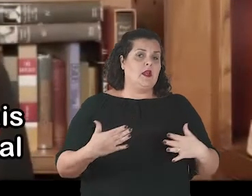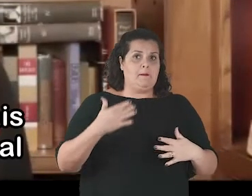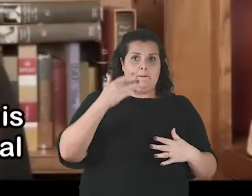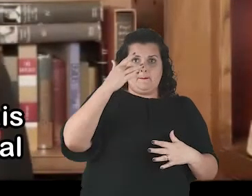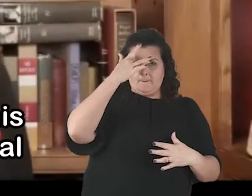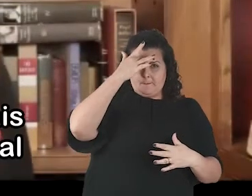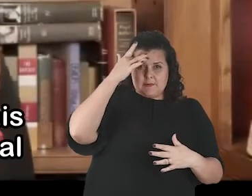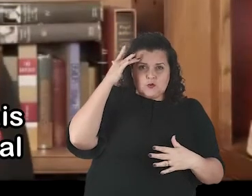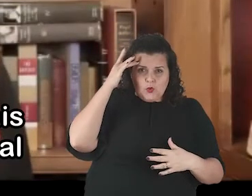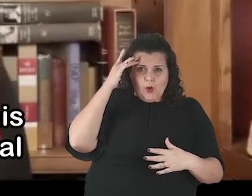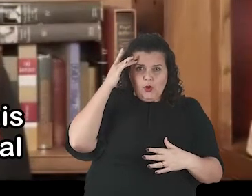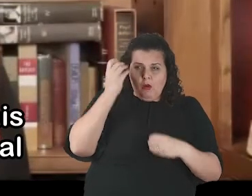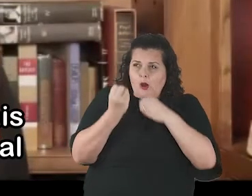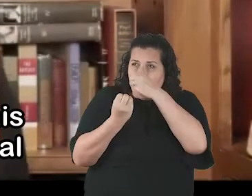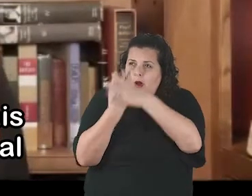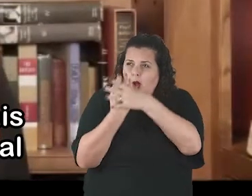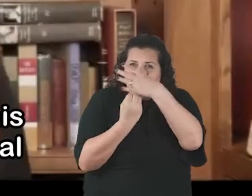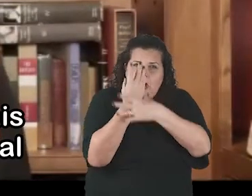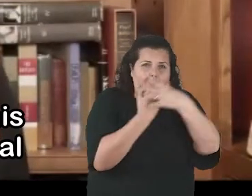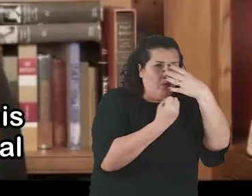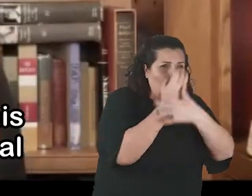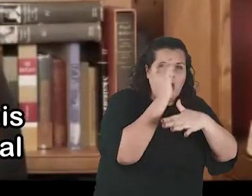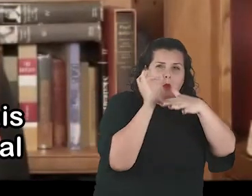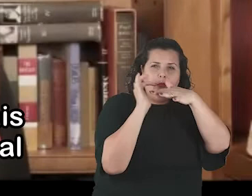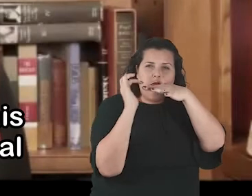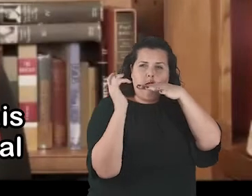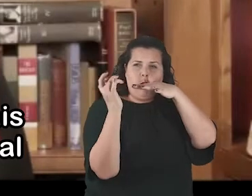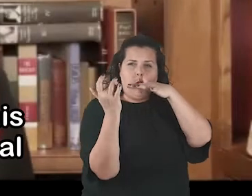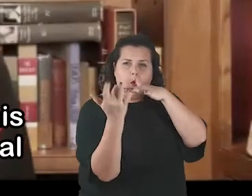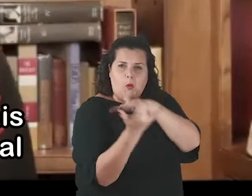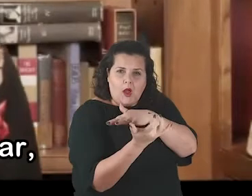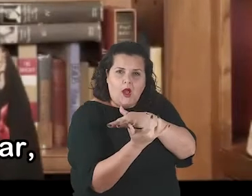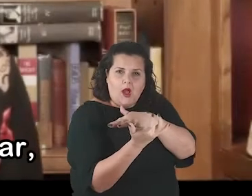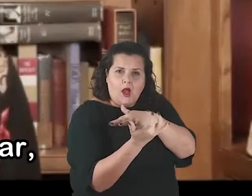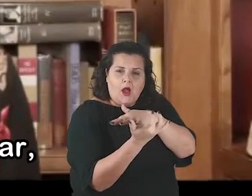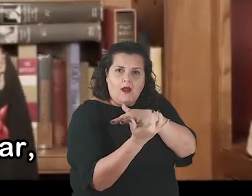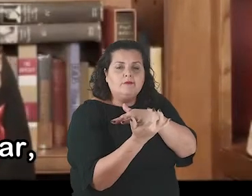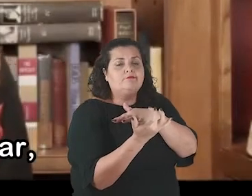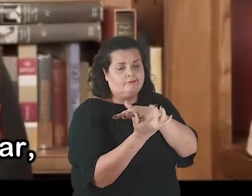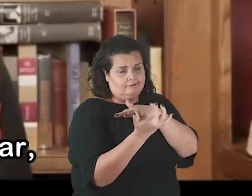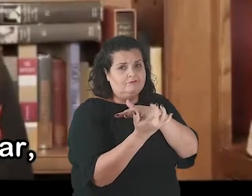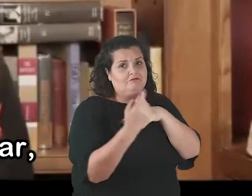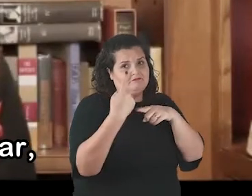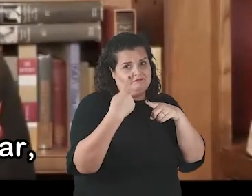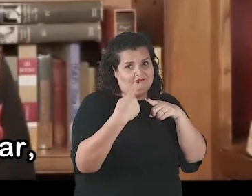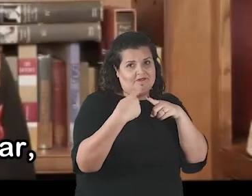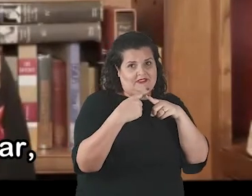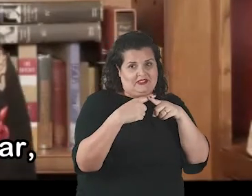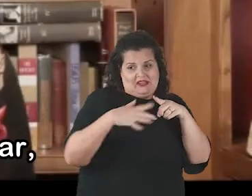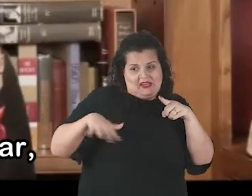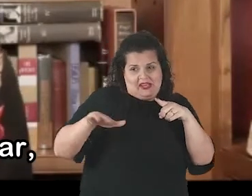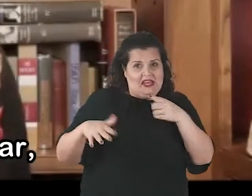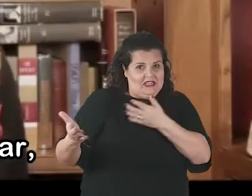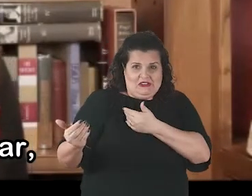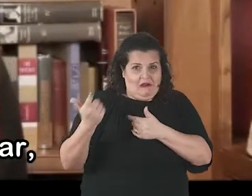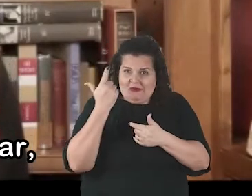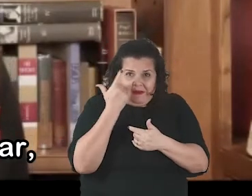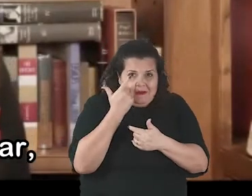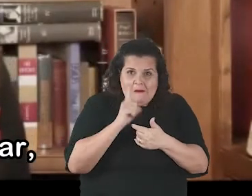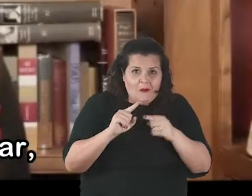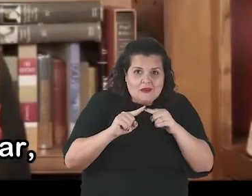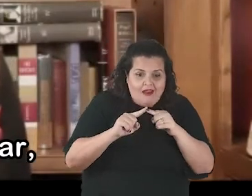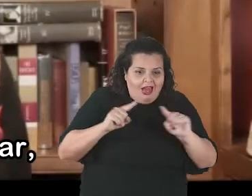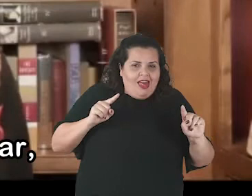Aos criadores de mídias sociais que constroem a colmeia social da qual nossos jovens têm tanta